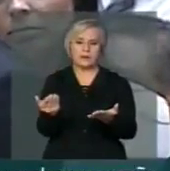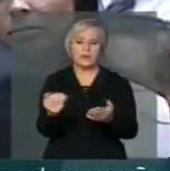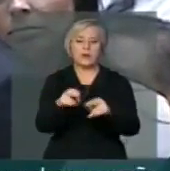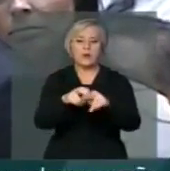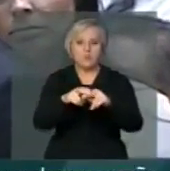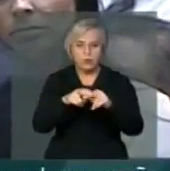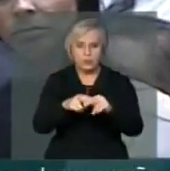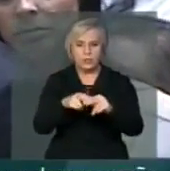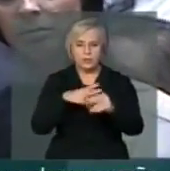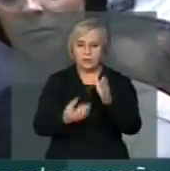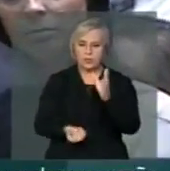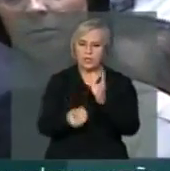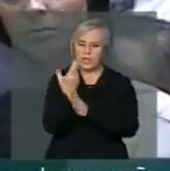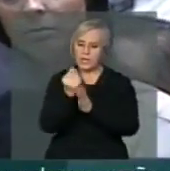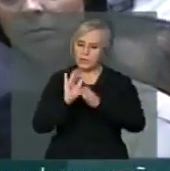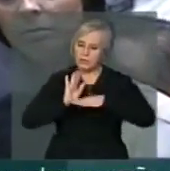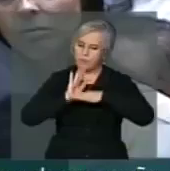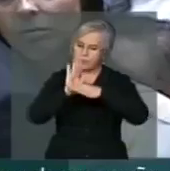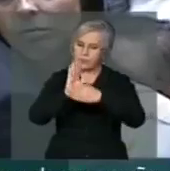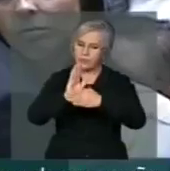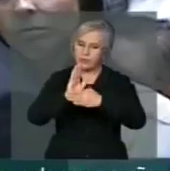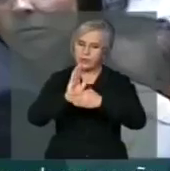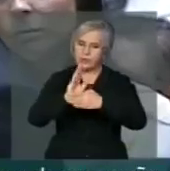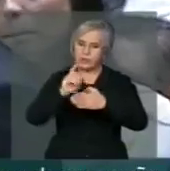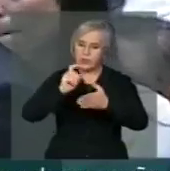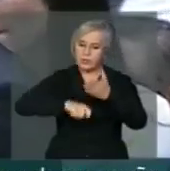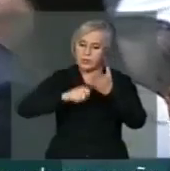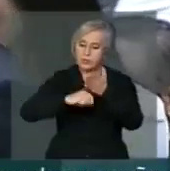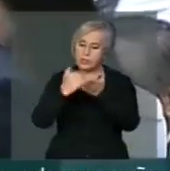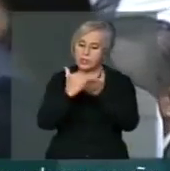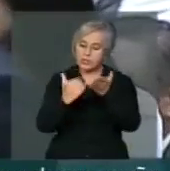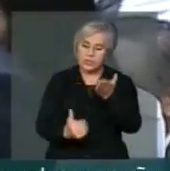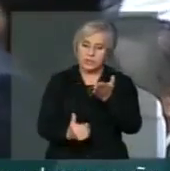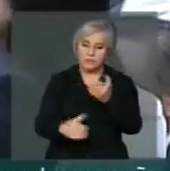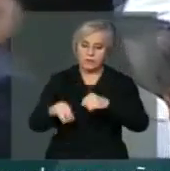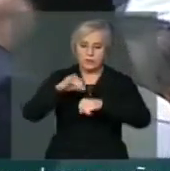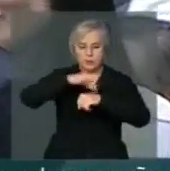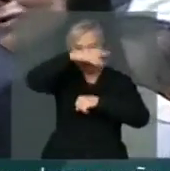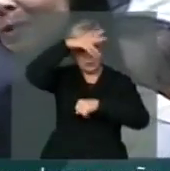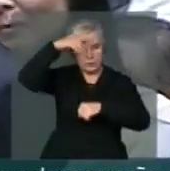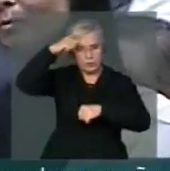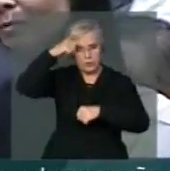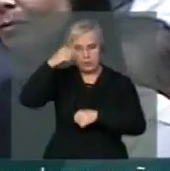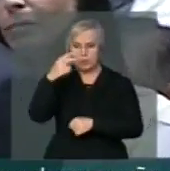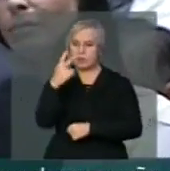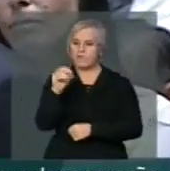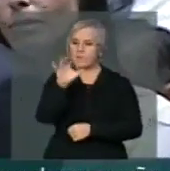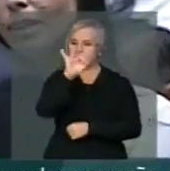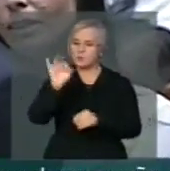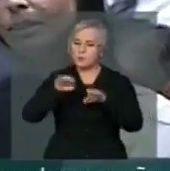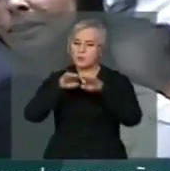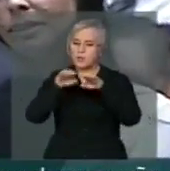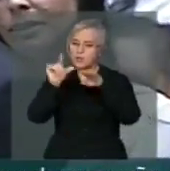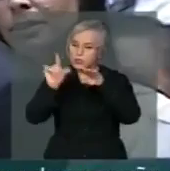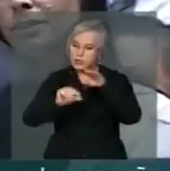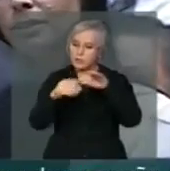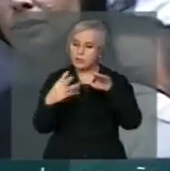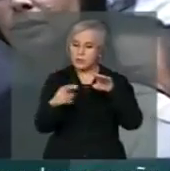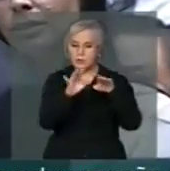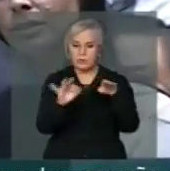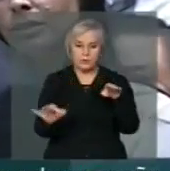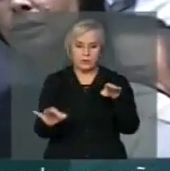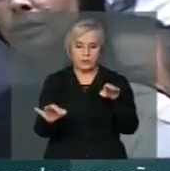por isso que foram criados incentivos para o polo industrial de Manaus. Reduzir de 20% para 4% o IPI é